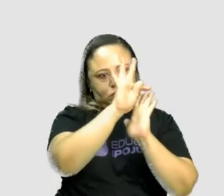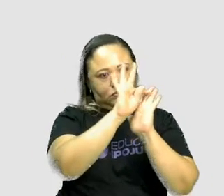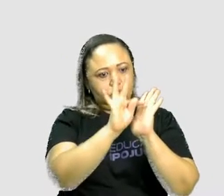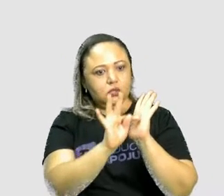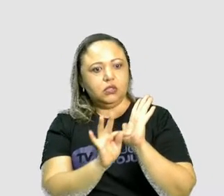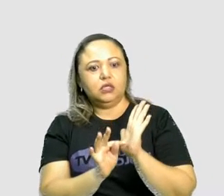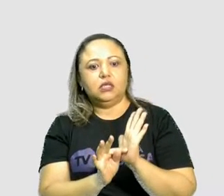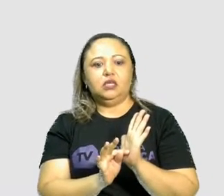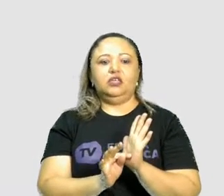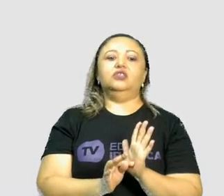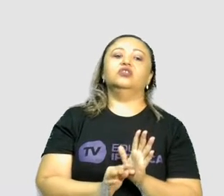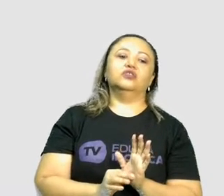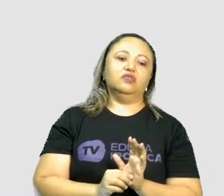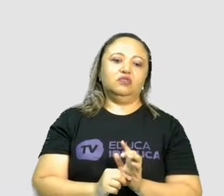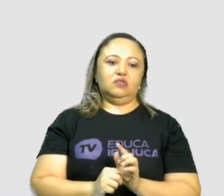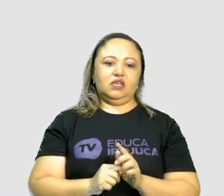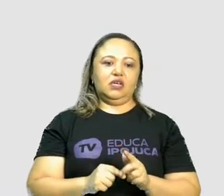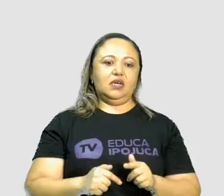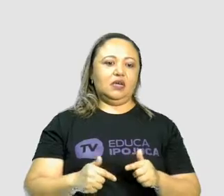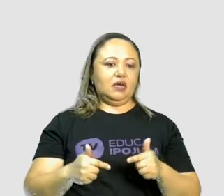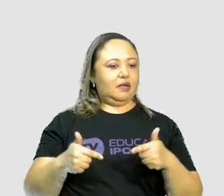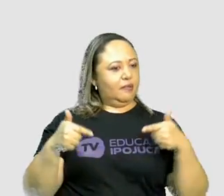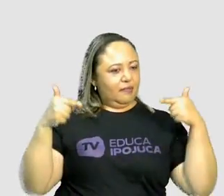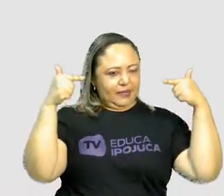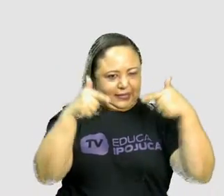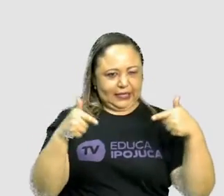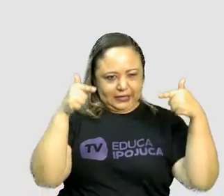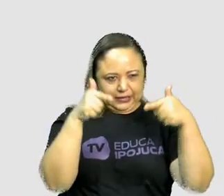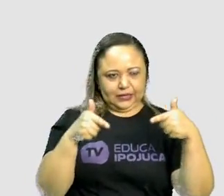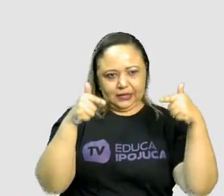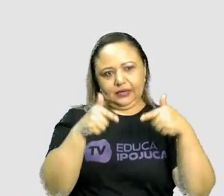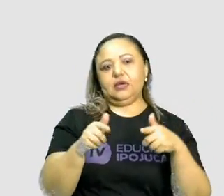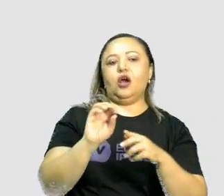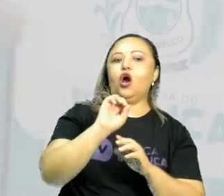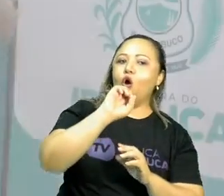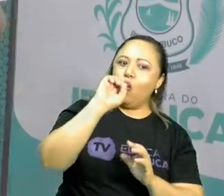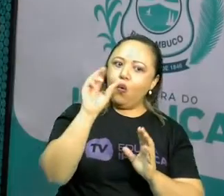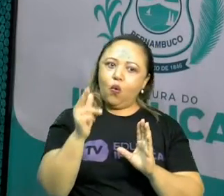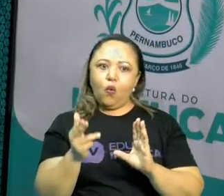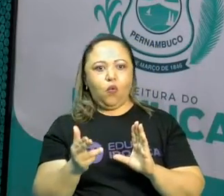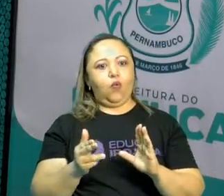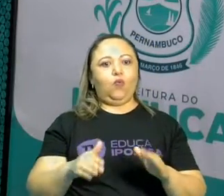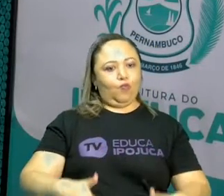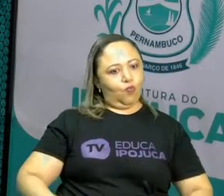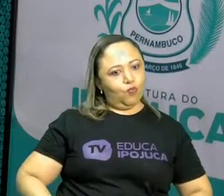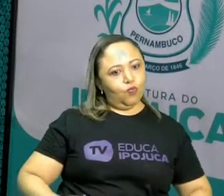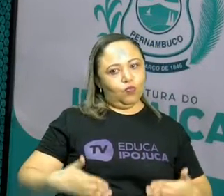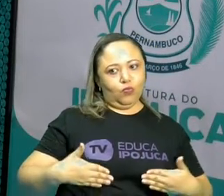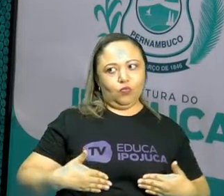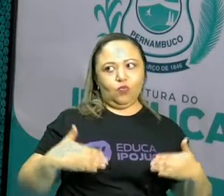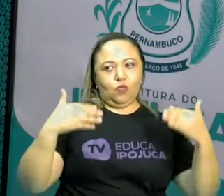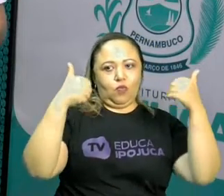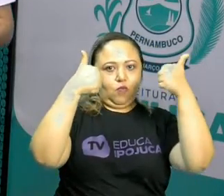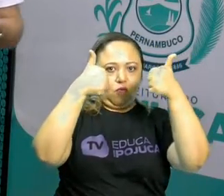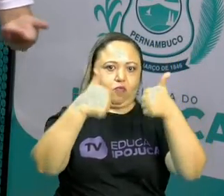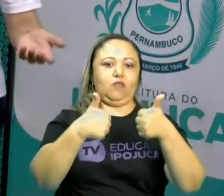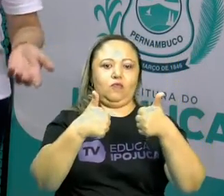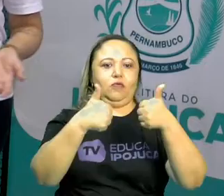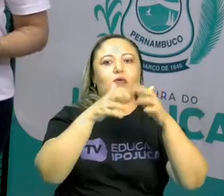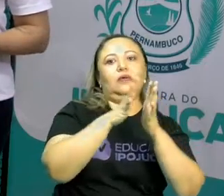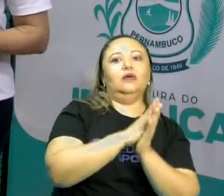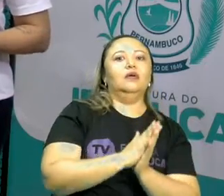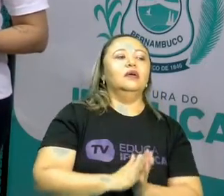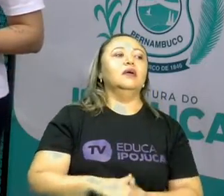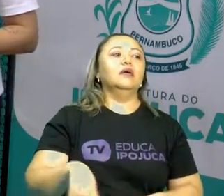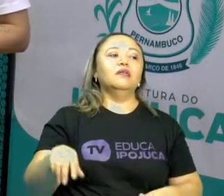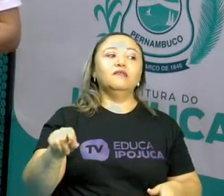crítica presente nas charges e conhecemos alguns mecanismos linguísticos e visuais presentes na charge. E aí